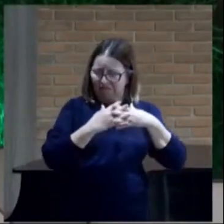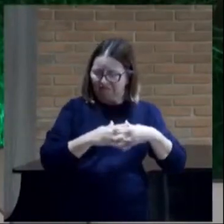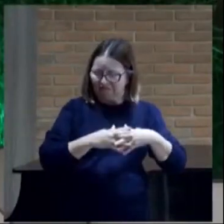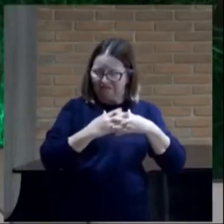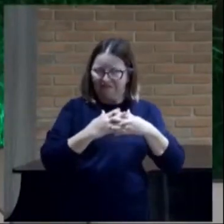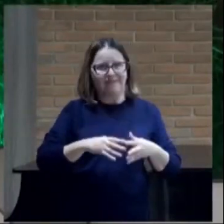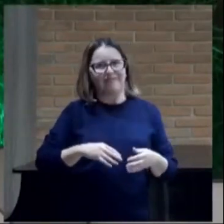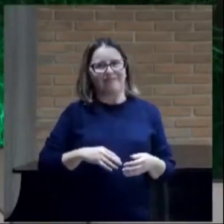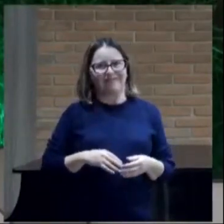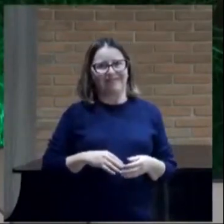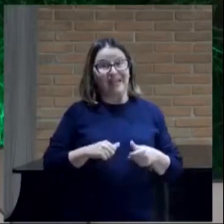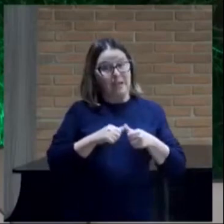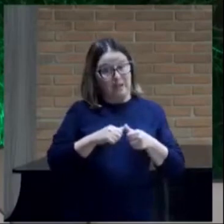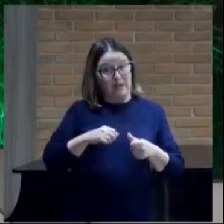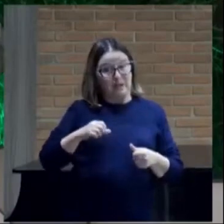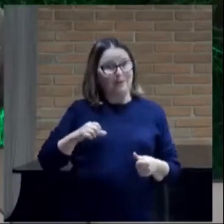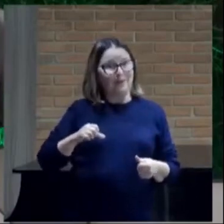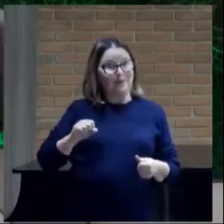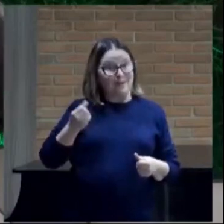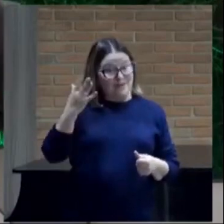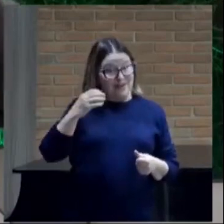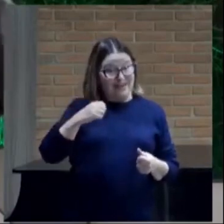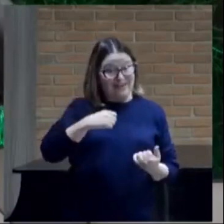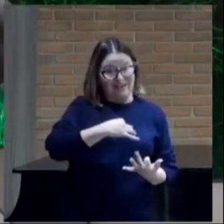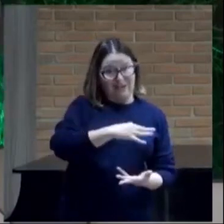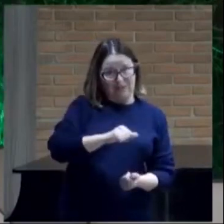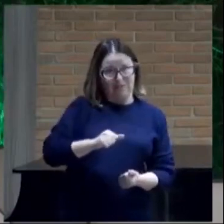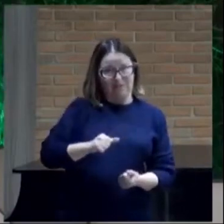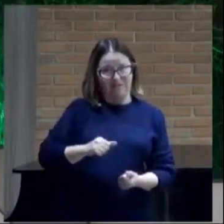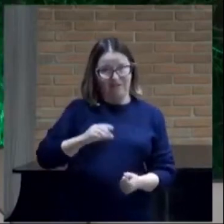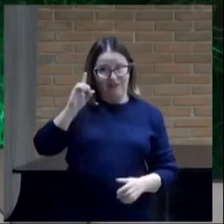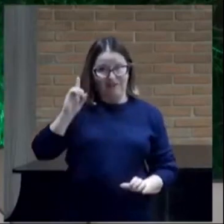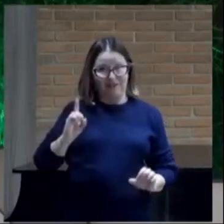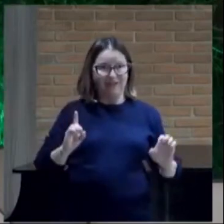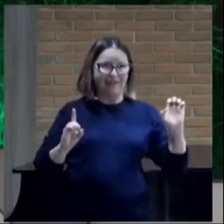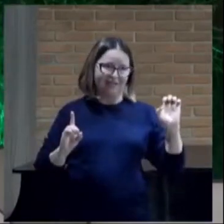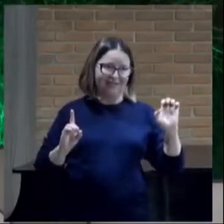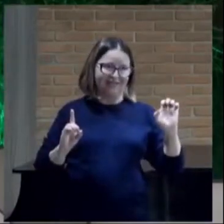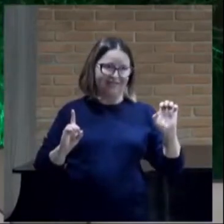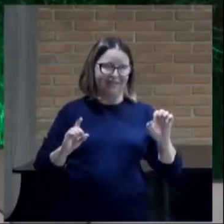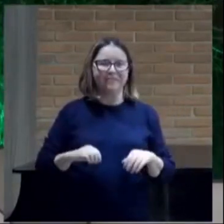acontece no mundo, a direita e a esquerda. Quem vai enganar?